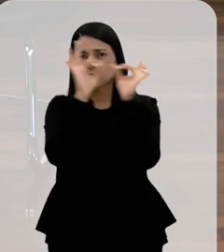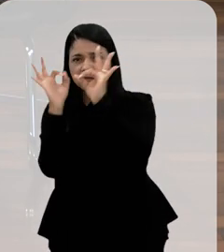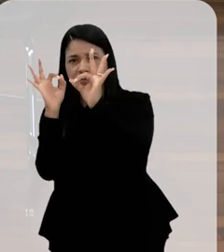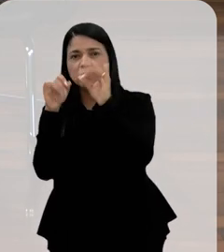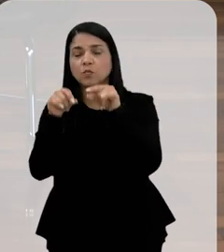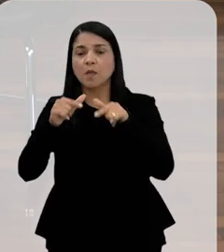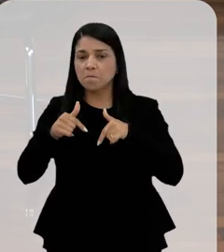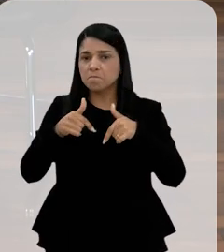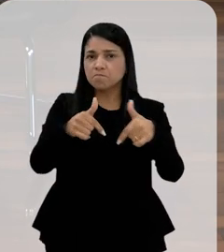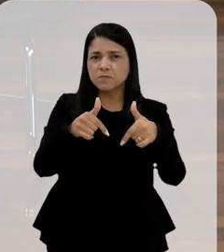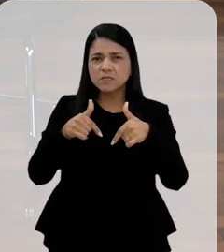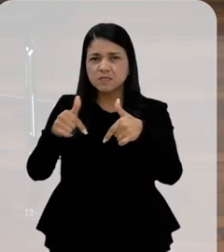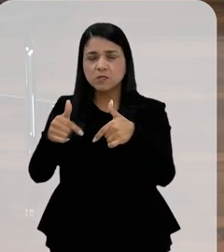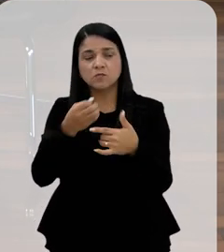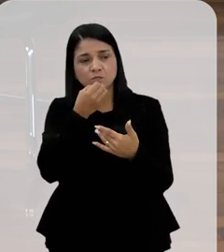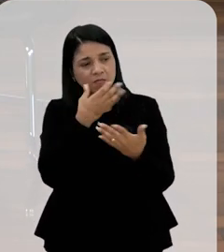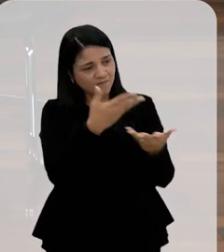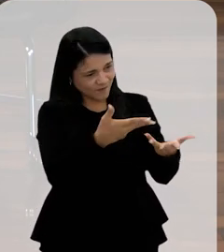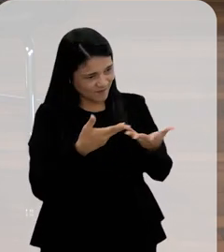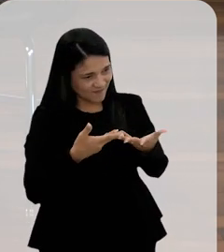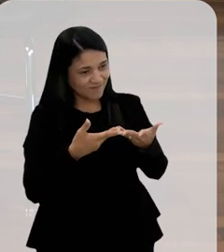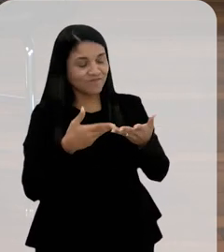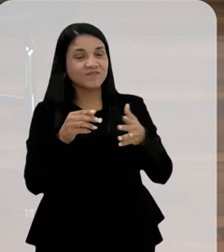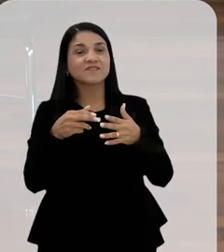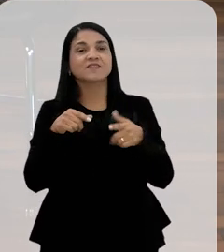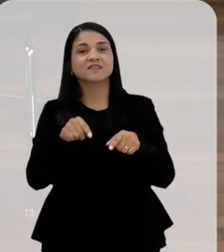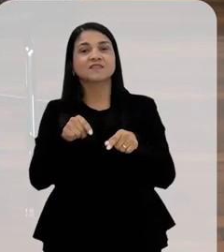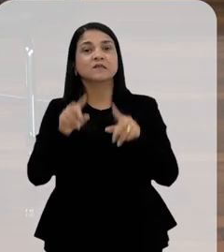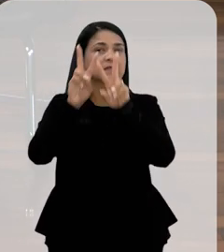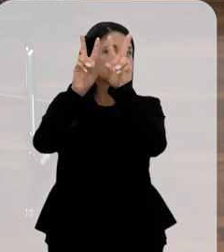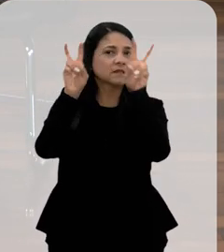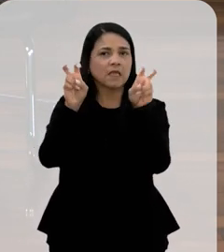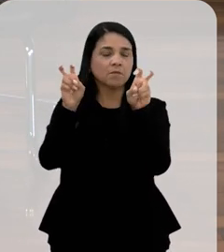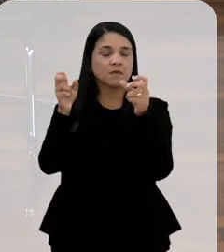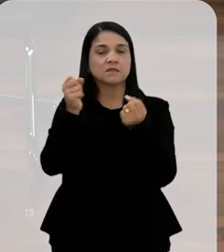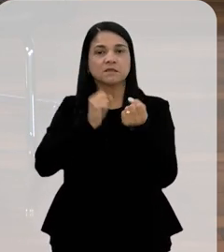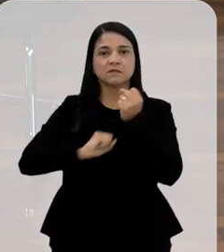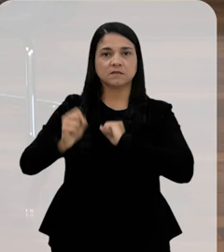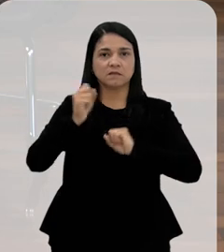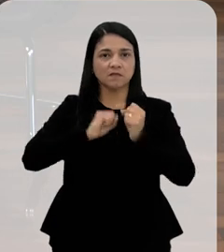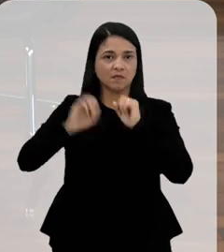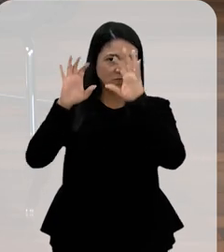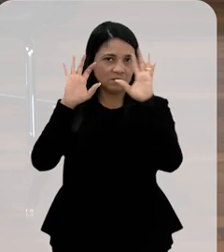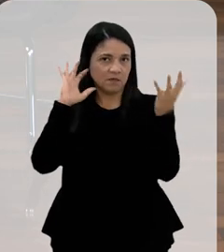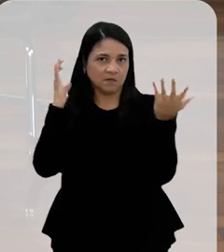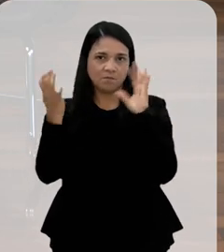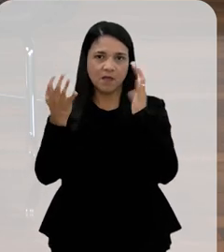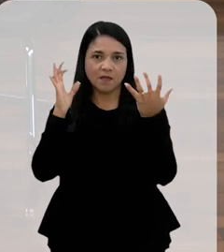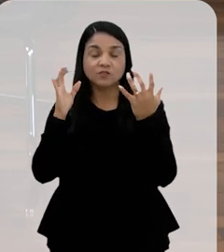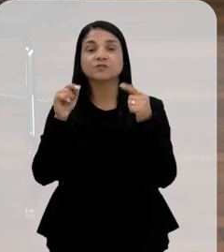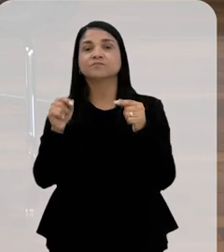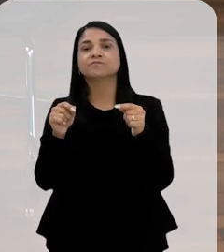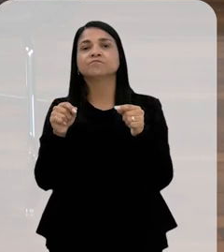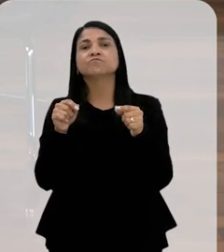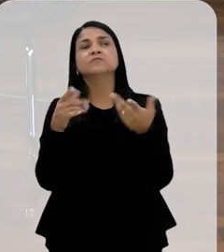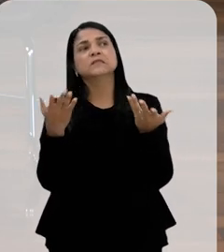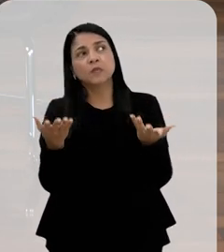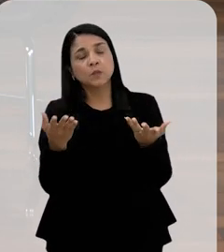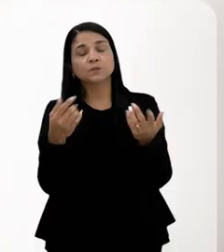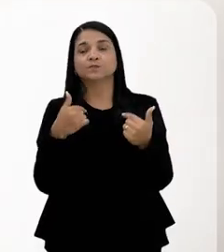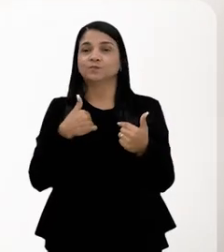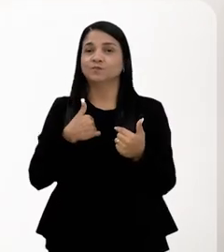Sidney, sobre essa missão? Seja bem-vindo em relação a esse tema da ansiedade climática. Nós podemos